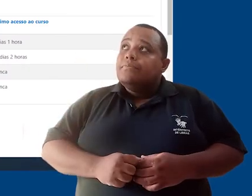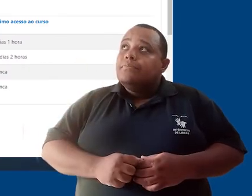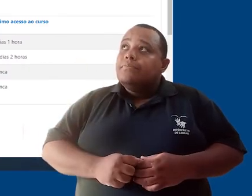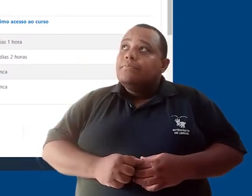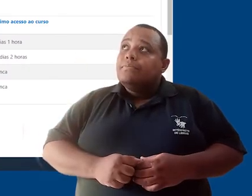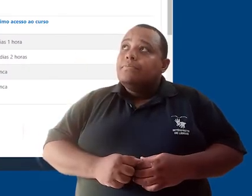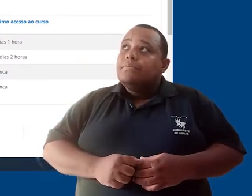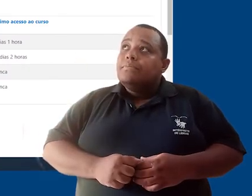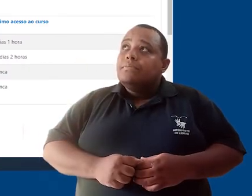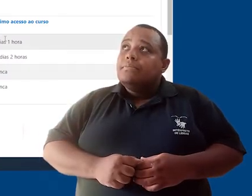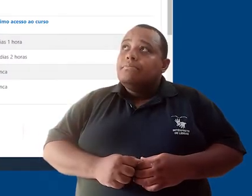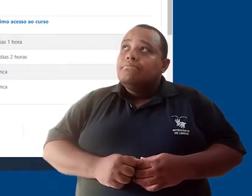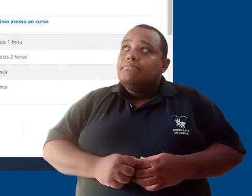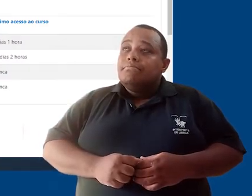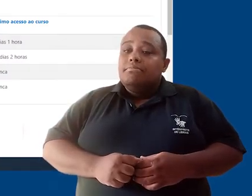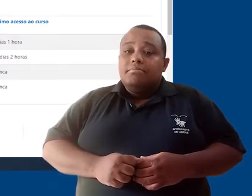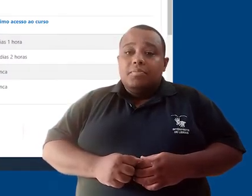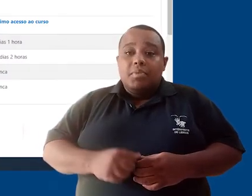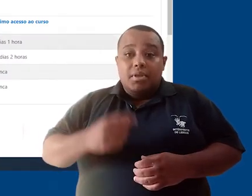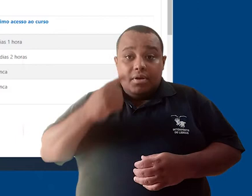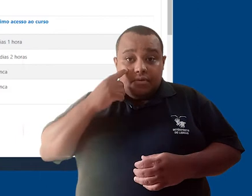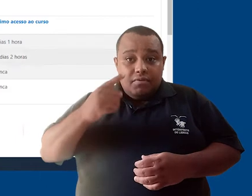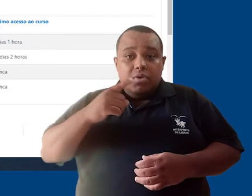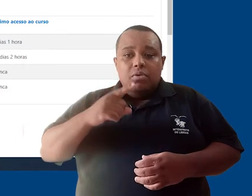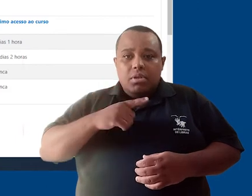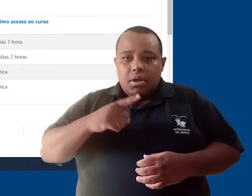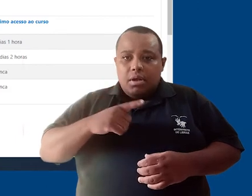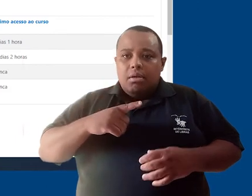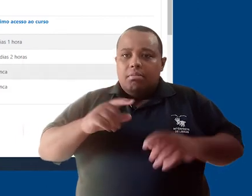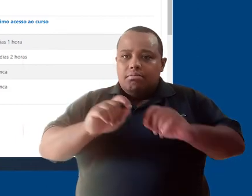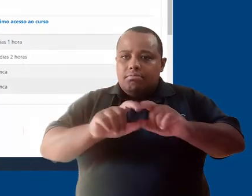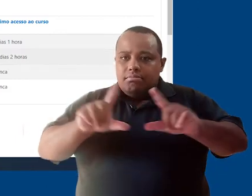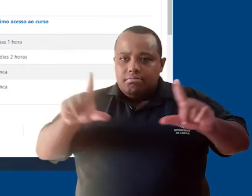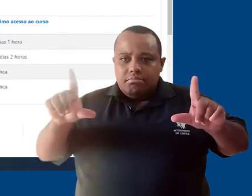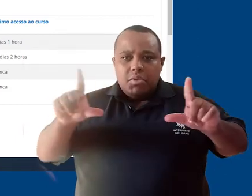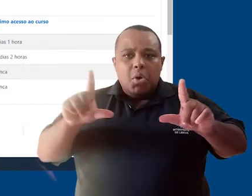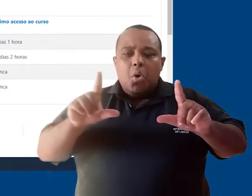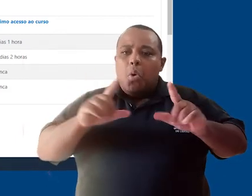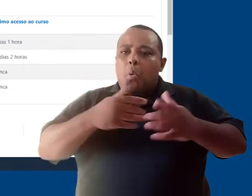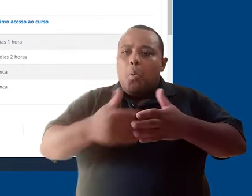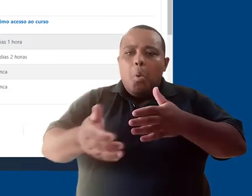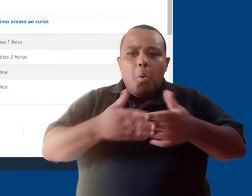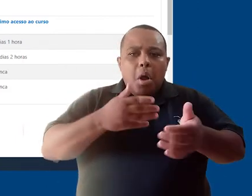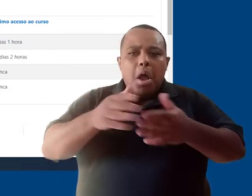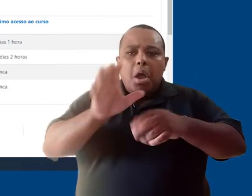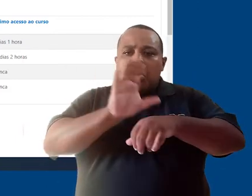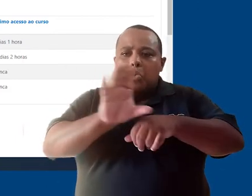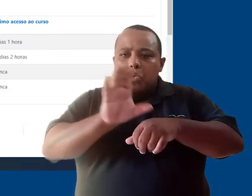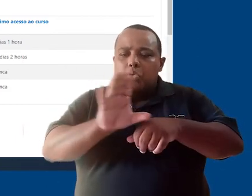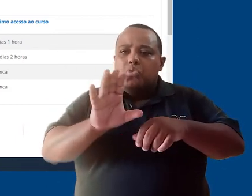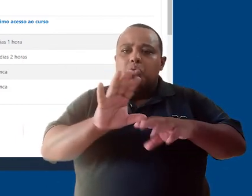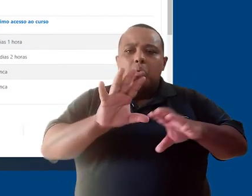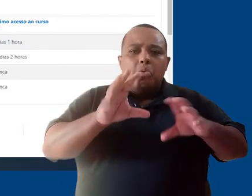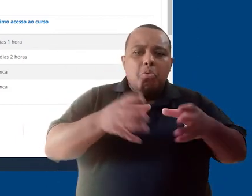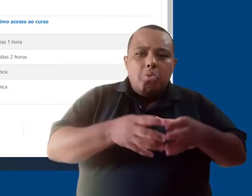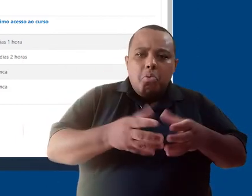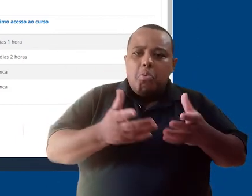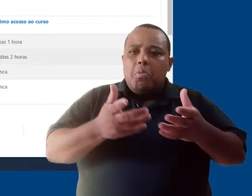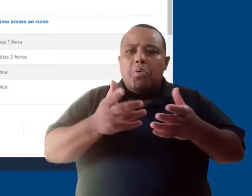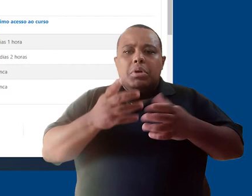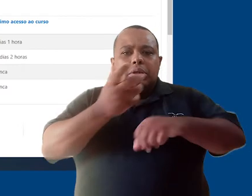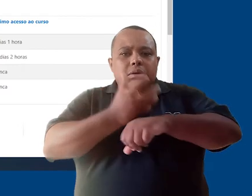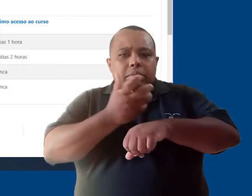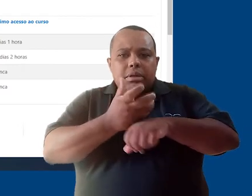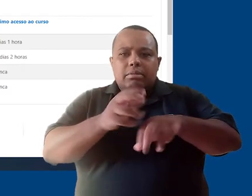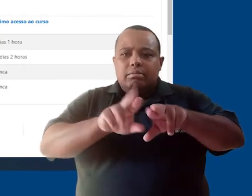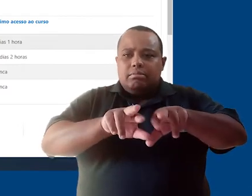permissão, coordenadores e secretários podem isso, que é ter a permissão de acessar todos os cursos, todos os grupos e cursos,